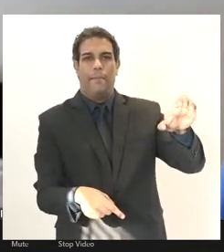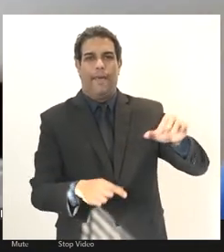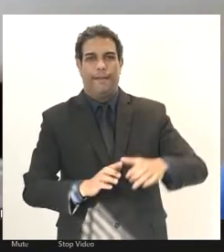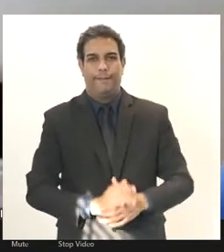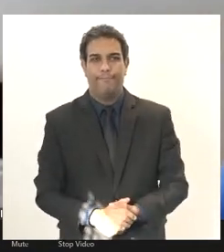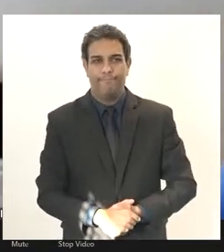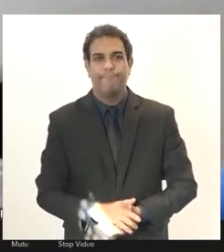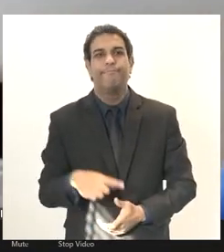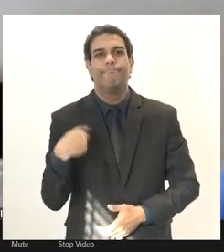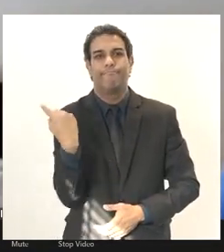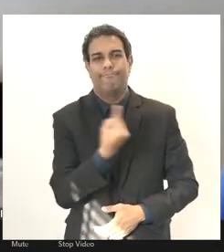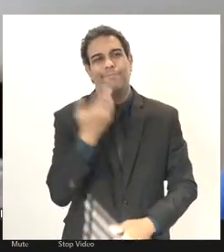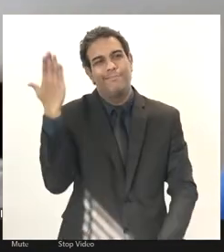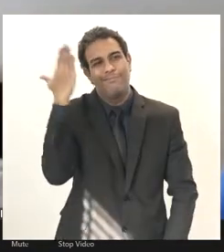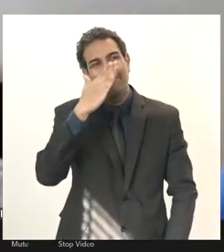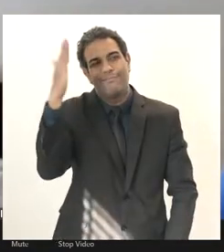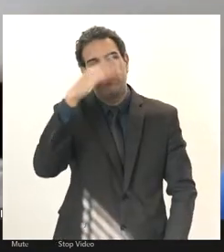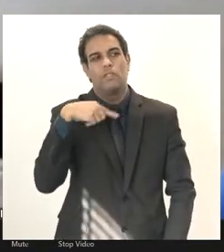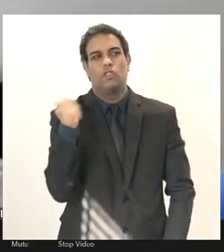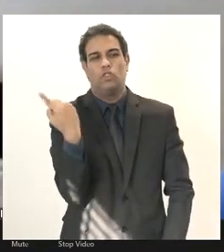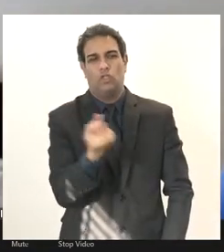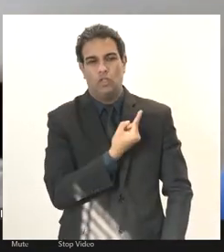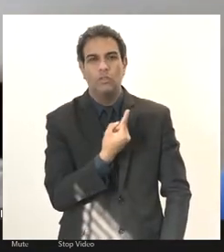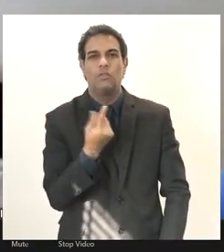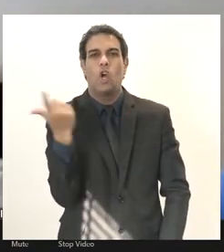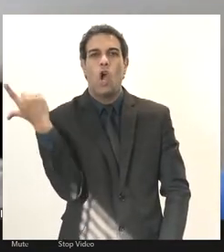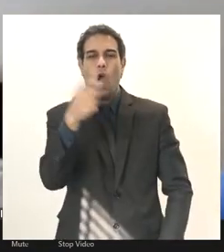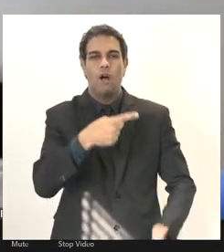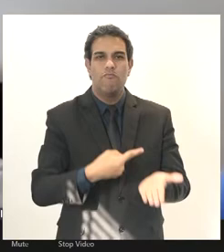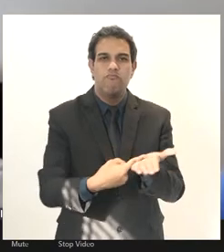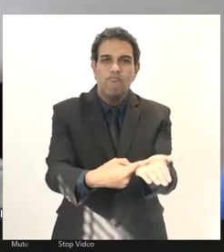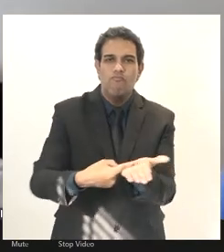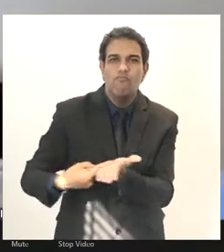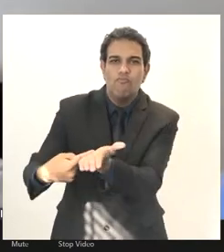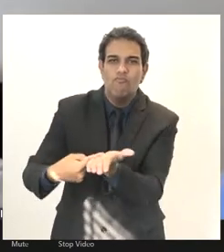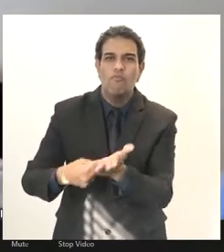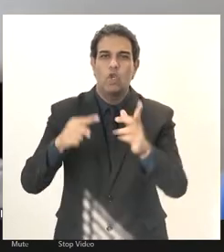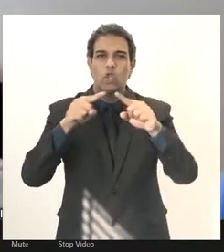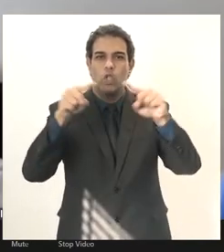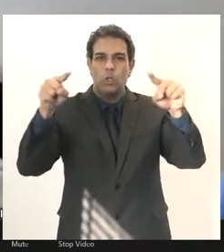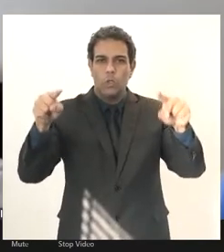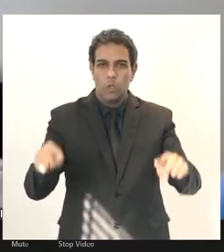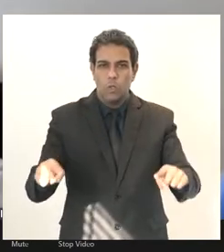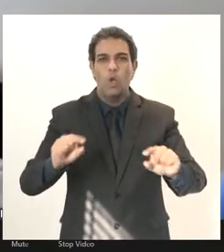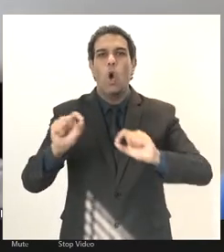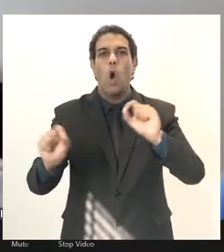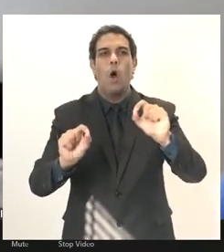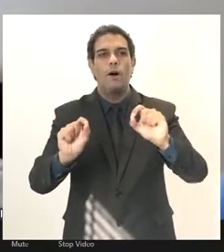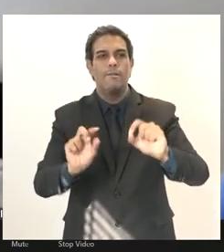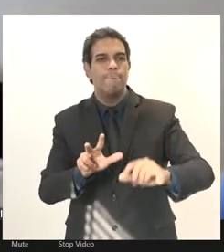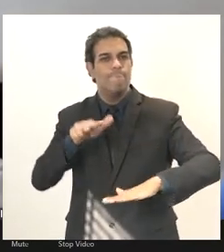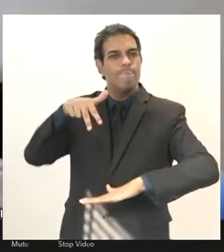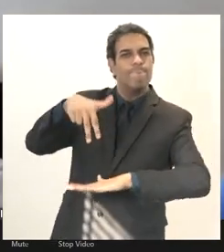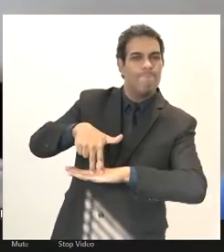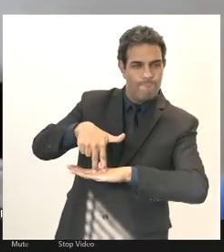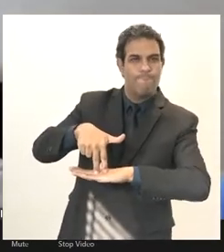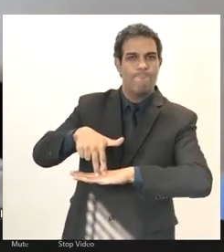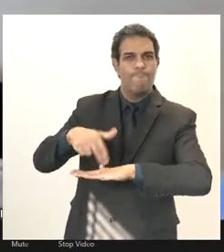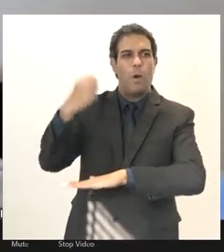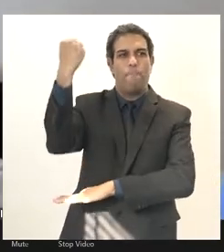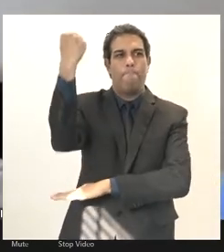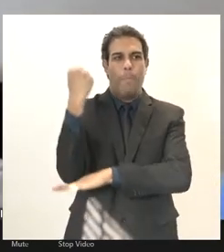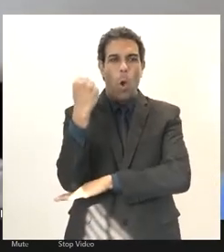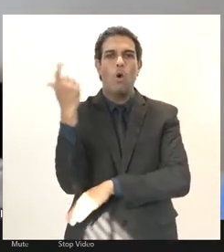entendemos que é momento de nós os servidores os trabalhadores do setor público não se colocar como refém mais uma